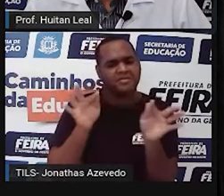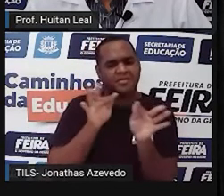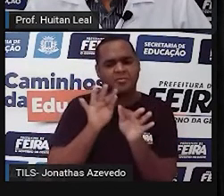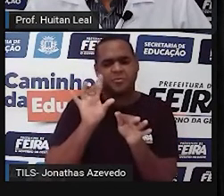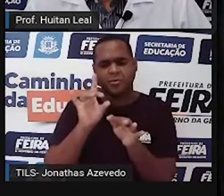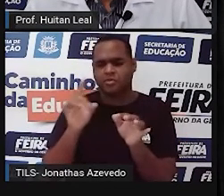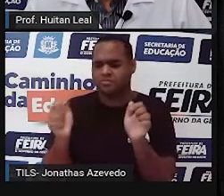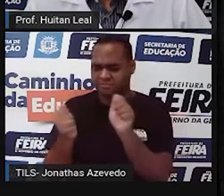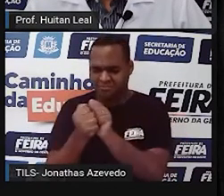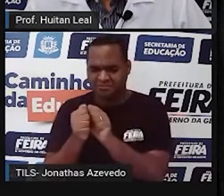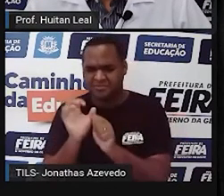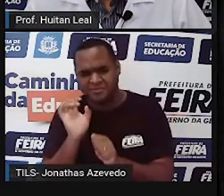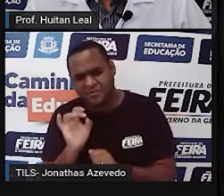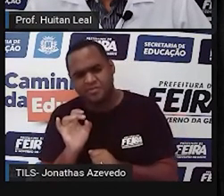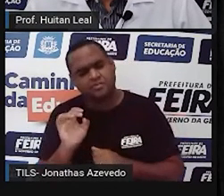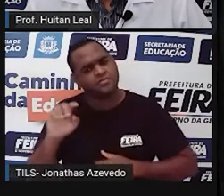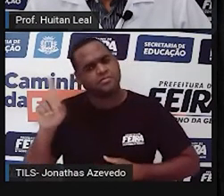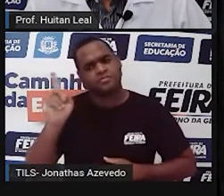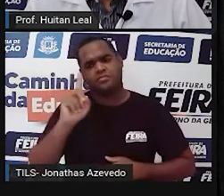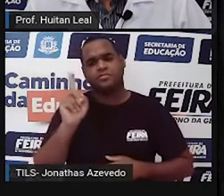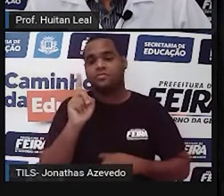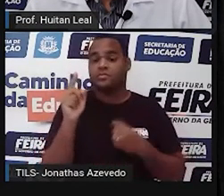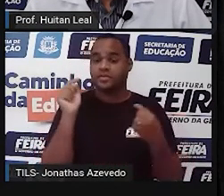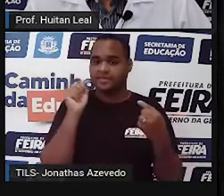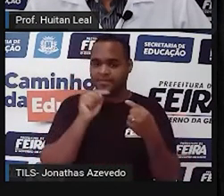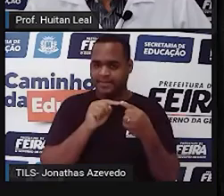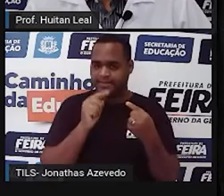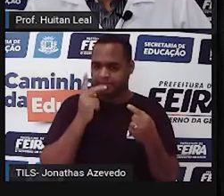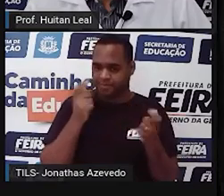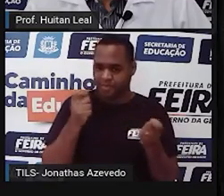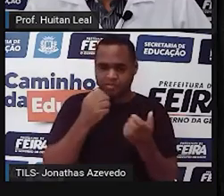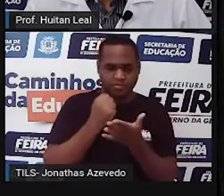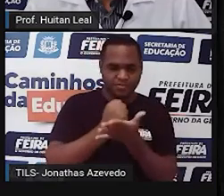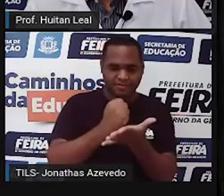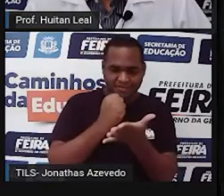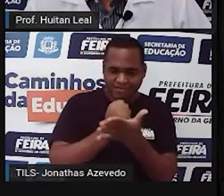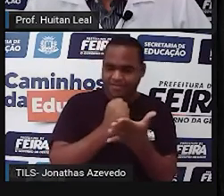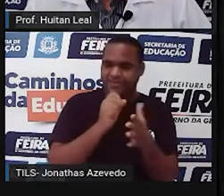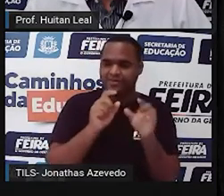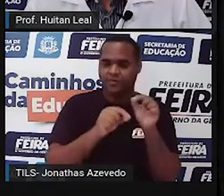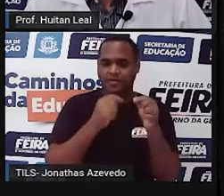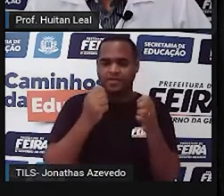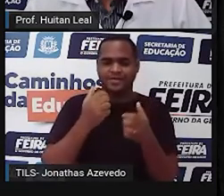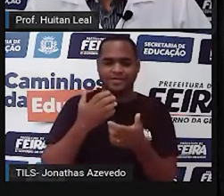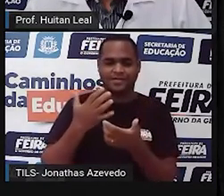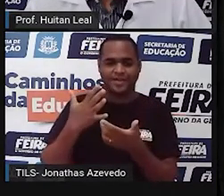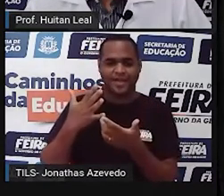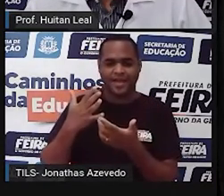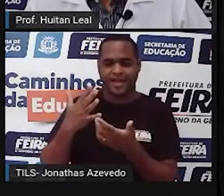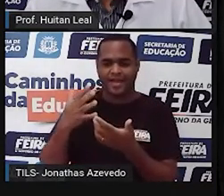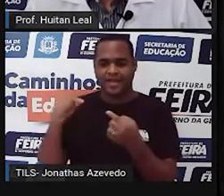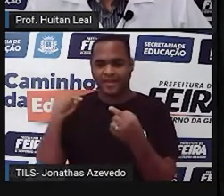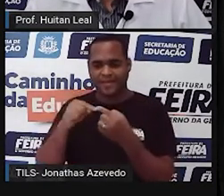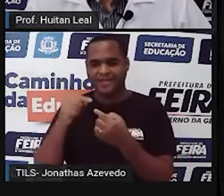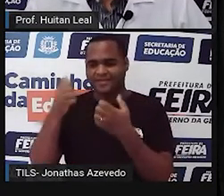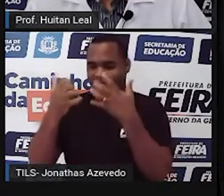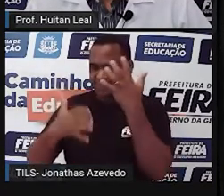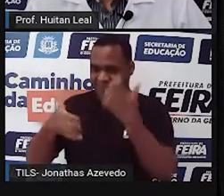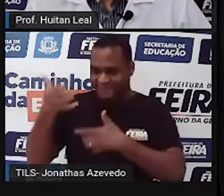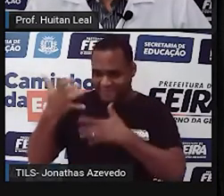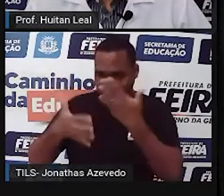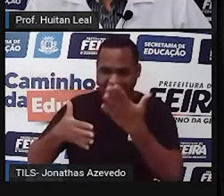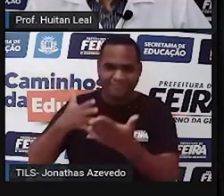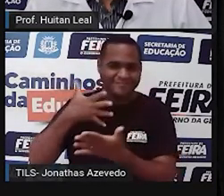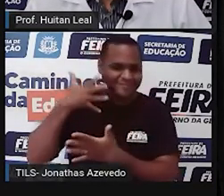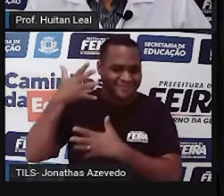para compor. Elas servem para auxiliar no sentido do discurso, naquilo que se está falando.